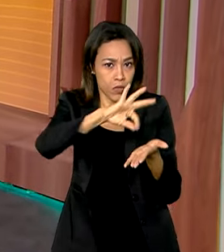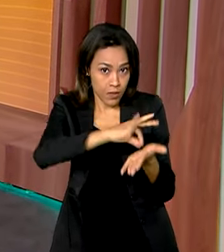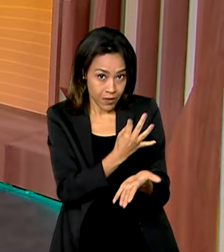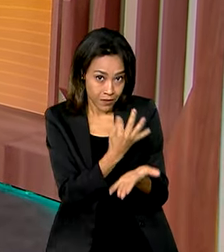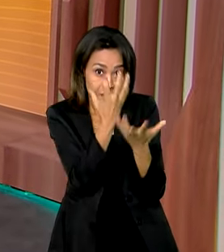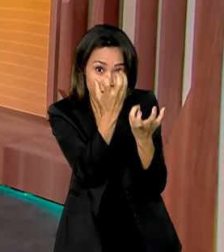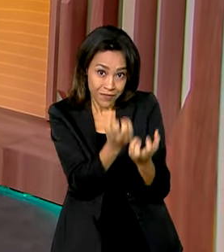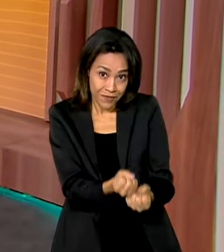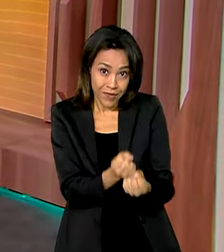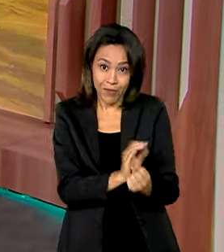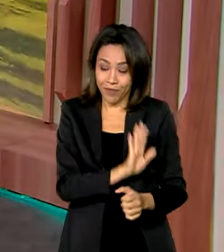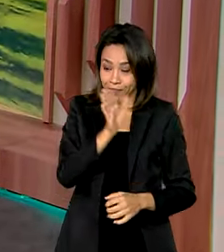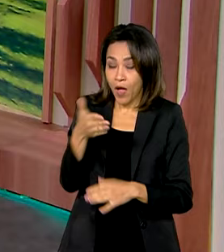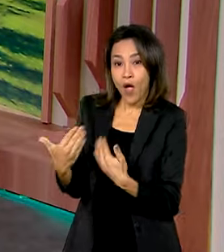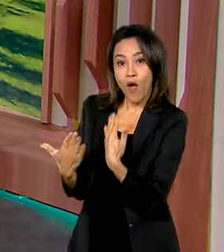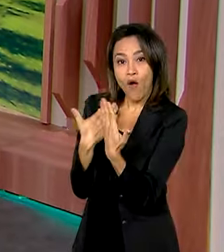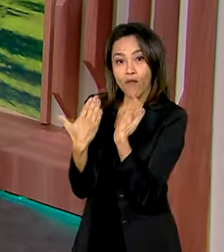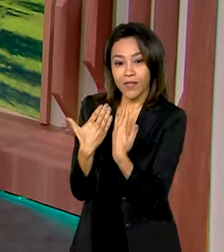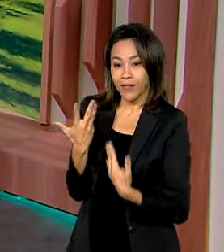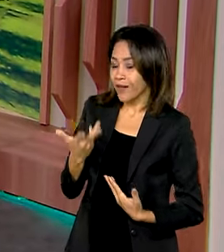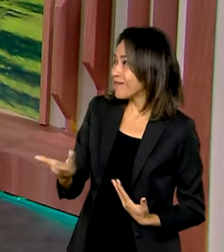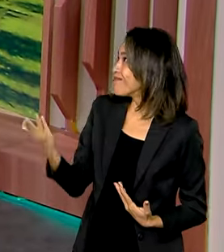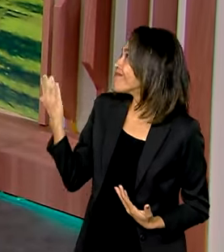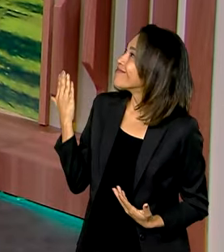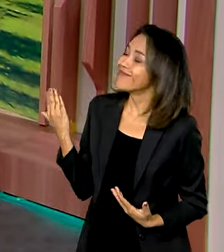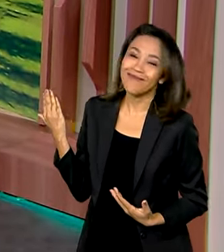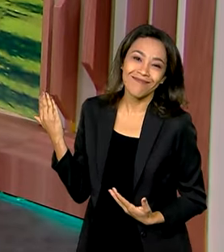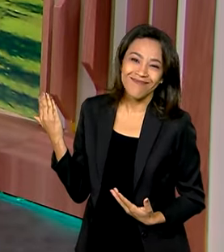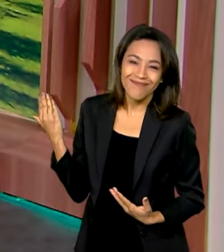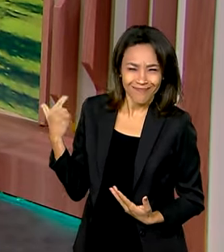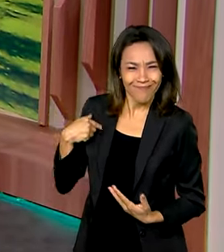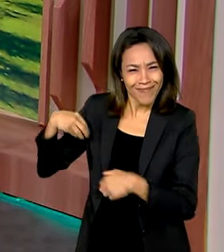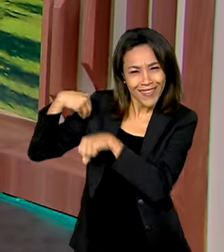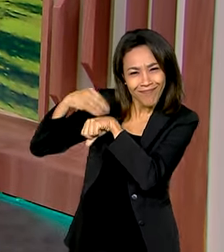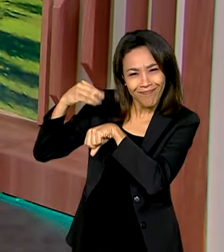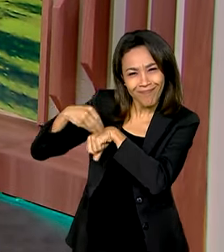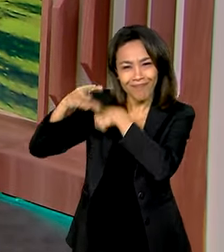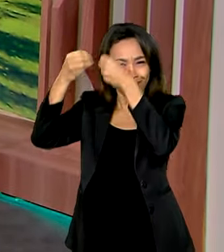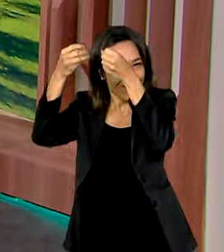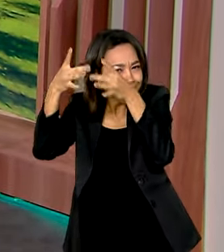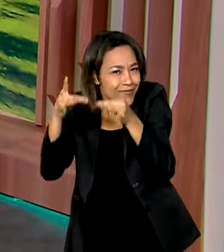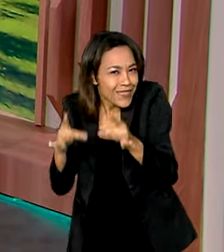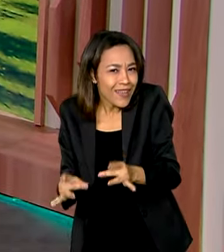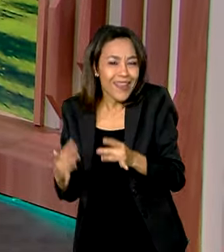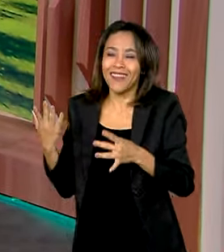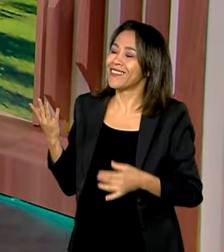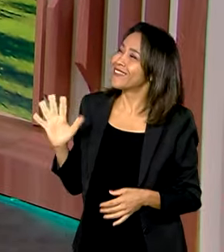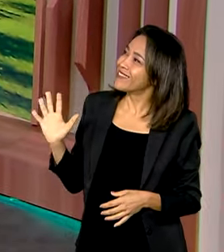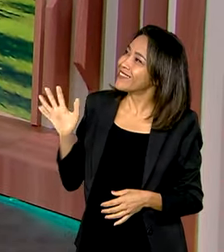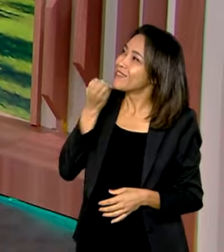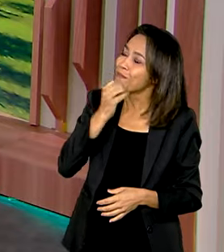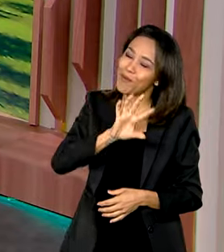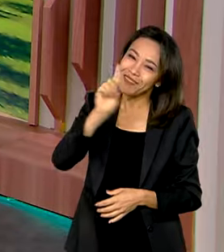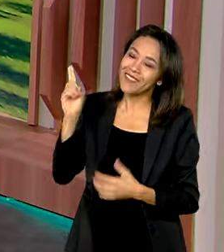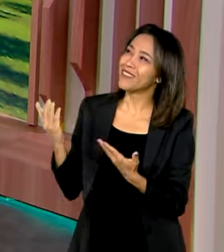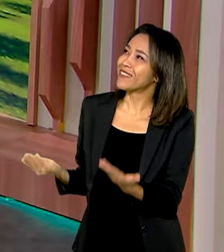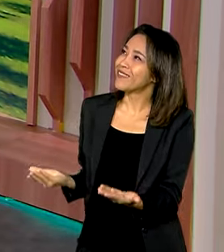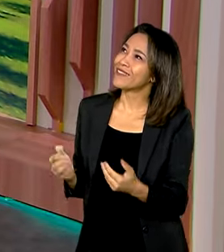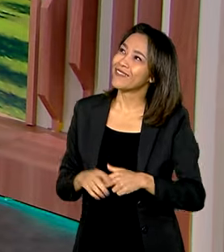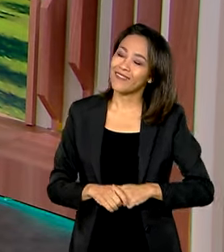Nós vamos então conversar agora com a repórter Márcia Fernandes, que traz os detalhes aí pra gente. Oi, Márcia, bom dia pra você.